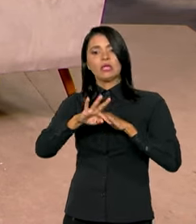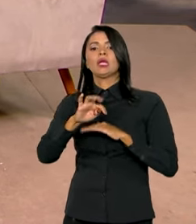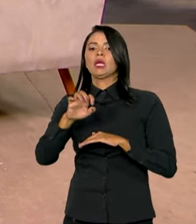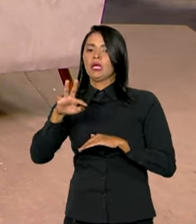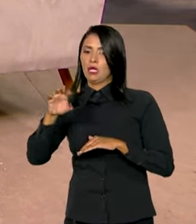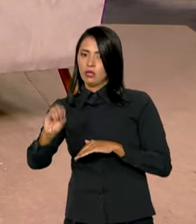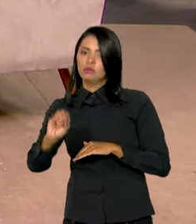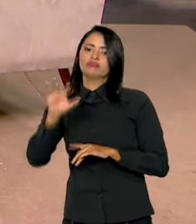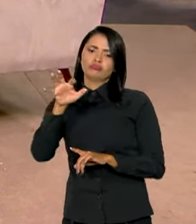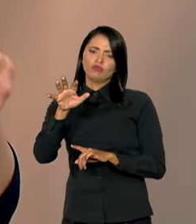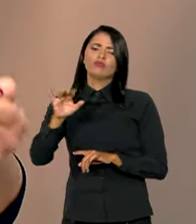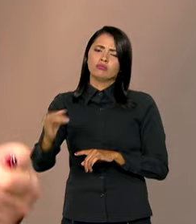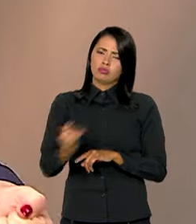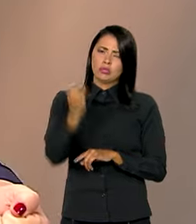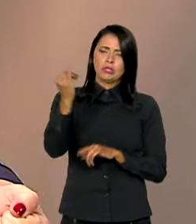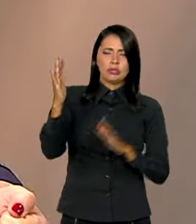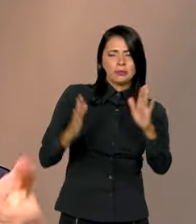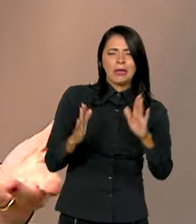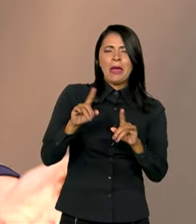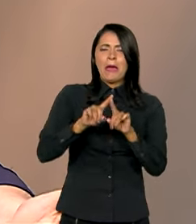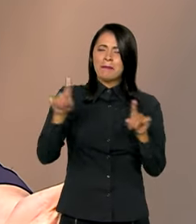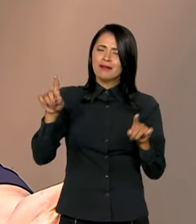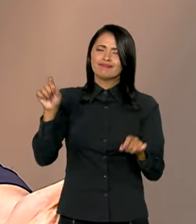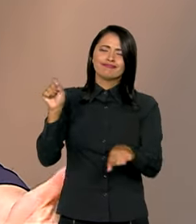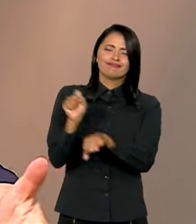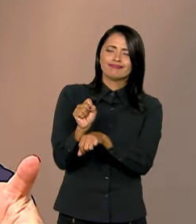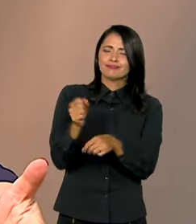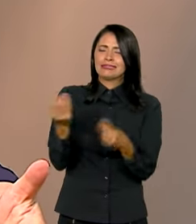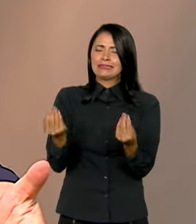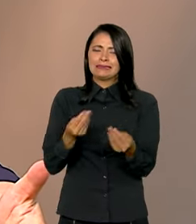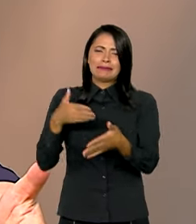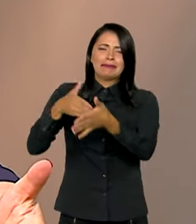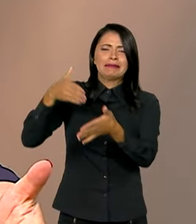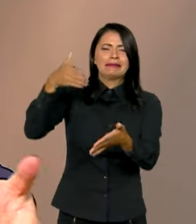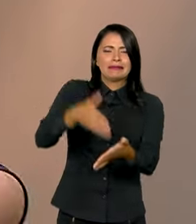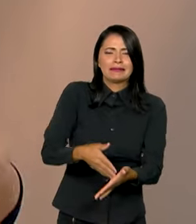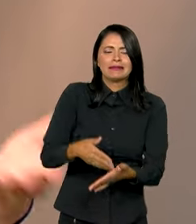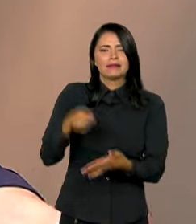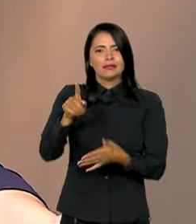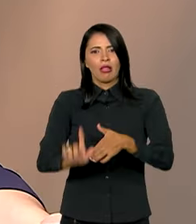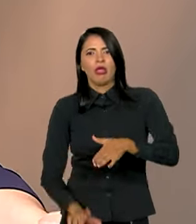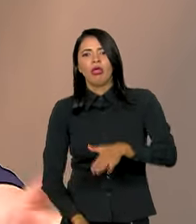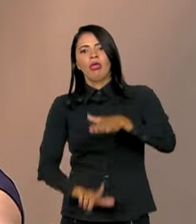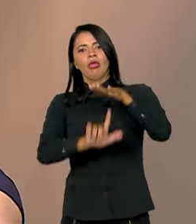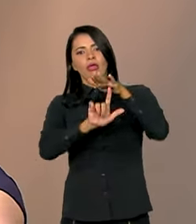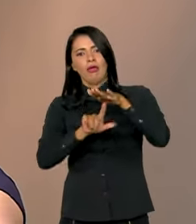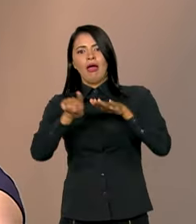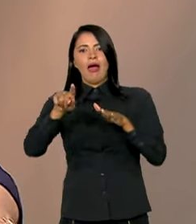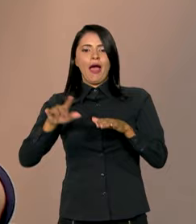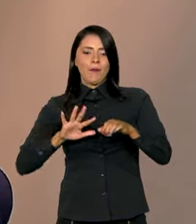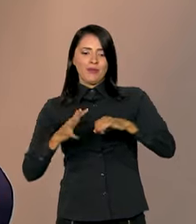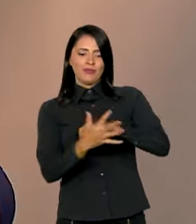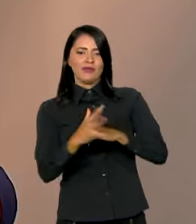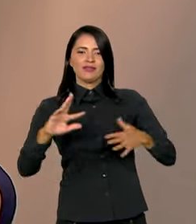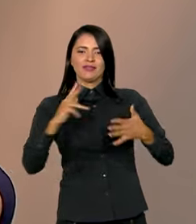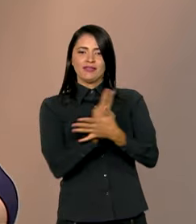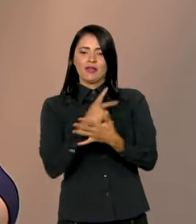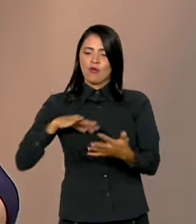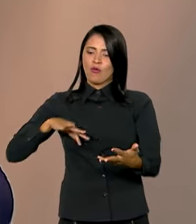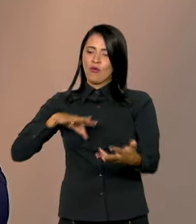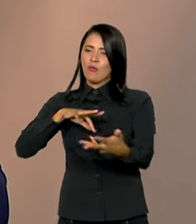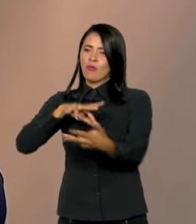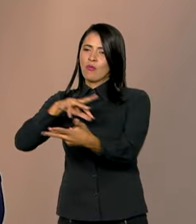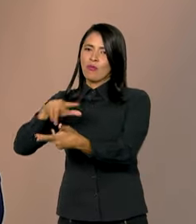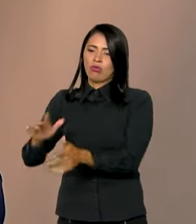importante em determinado momento, mas ele ficou muito amarrado. Veio a pandemia e o país empobreceu, o mundo empobreceu, e nós deixamos